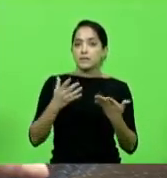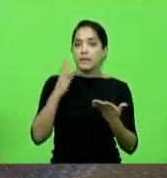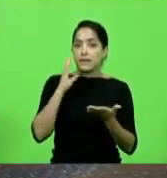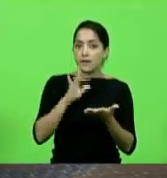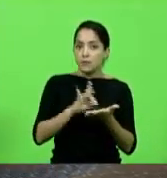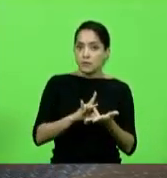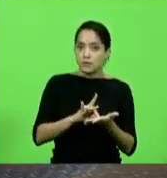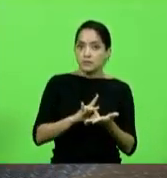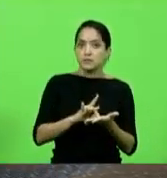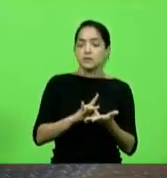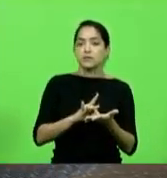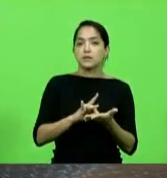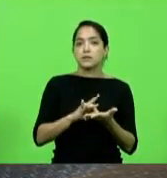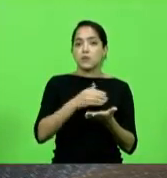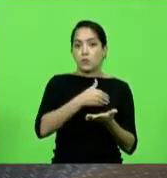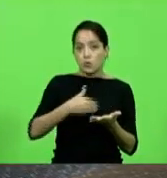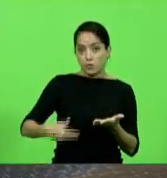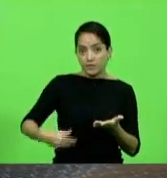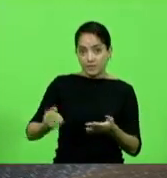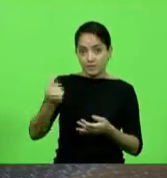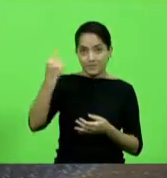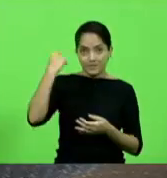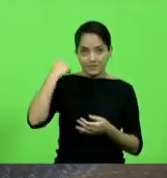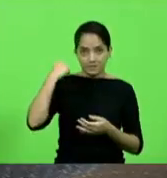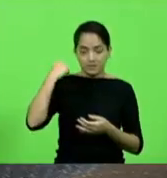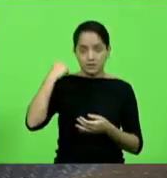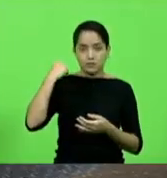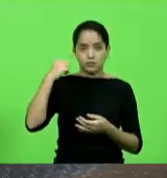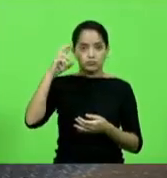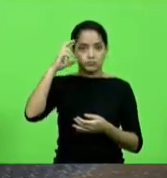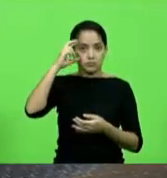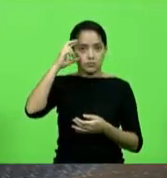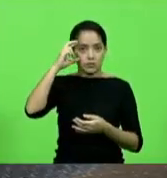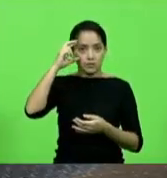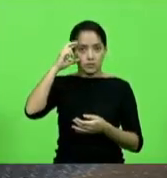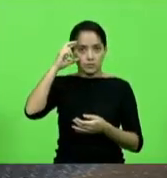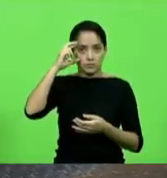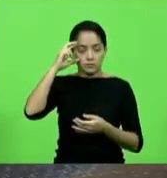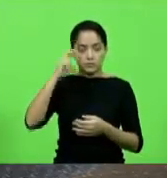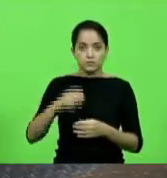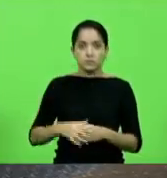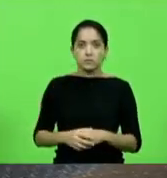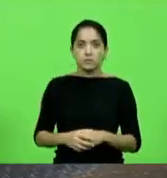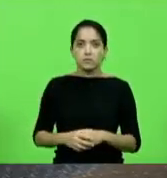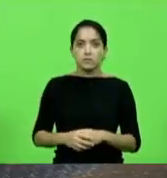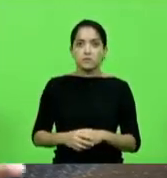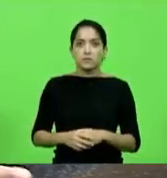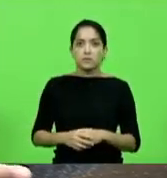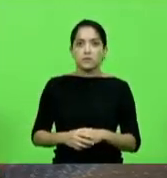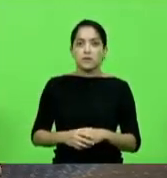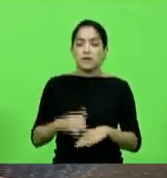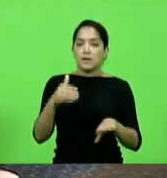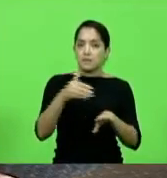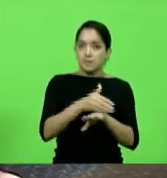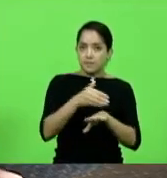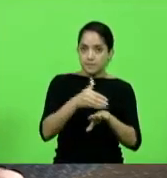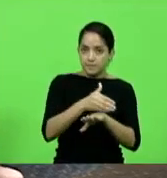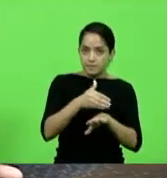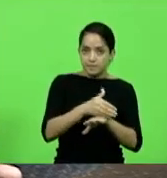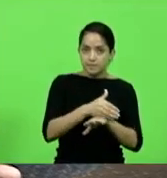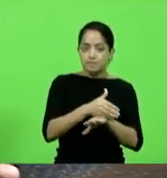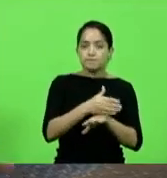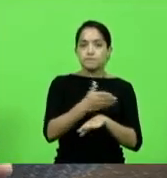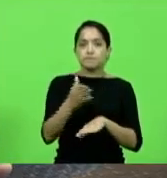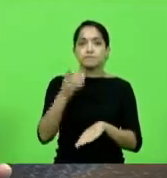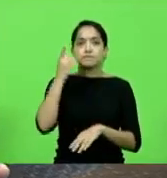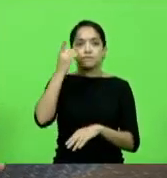que o governo anterior governo Raimundo Colombo com a participação dos parlamentares